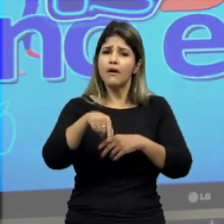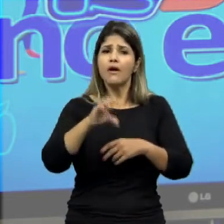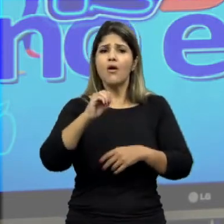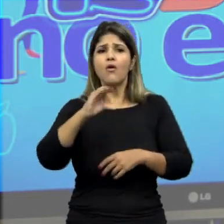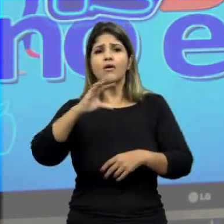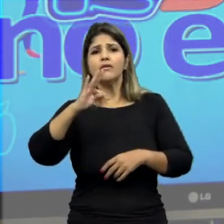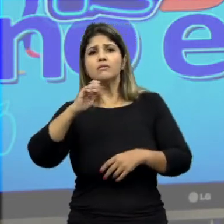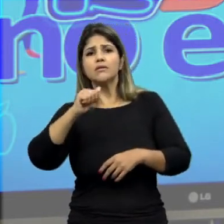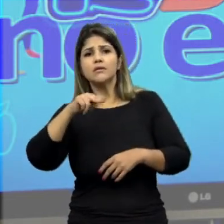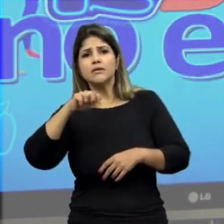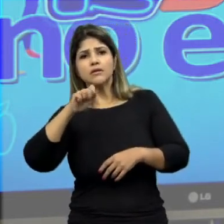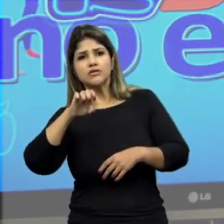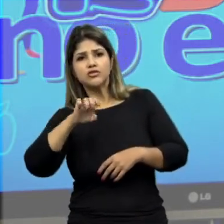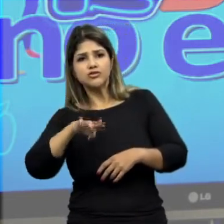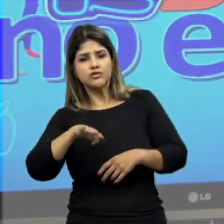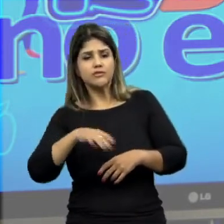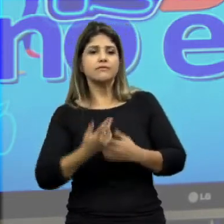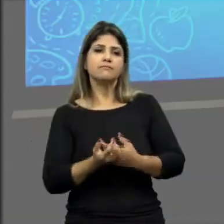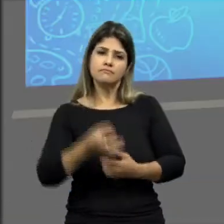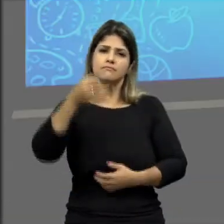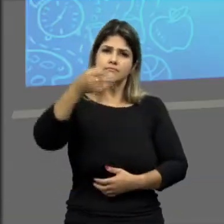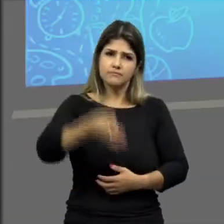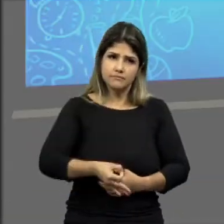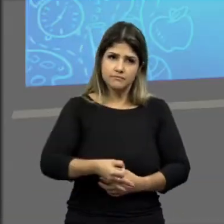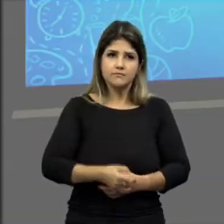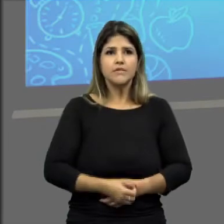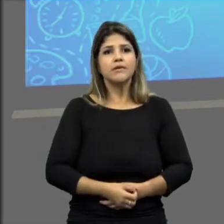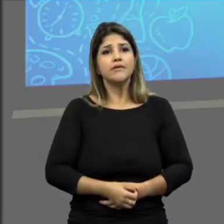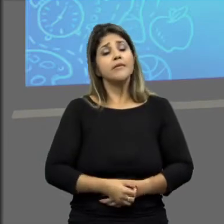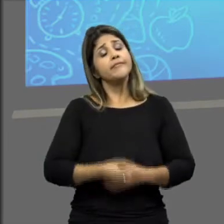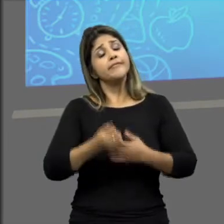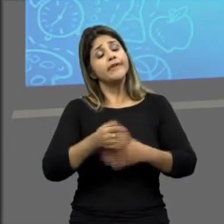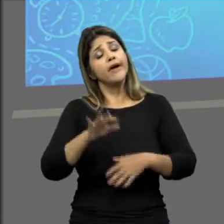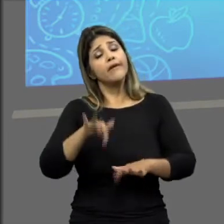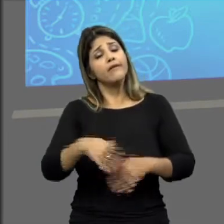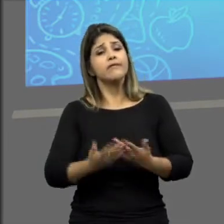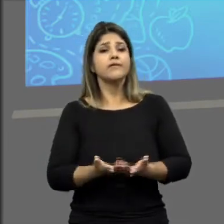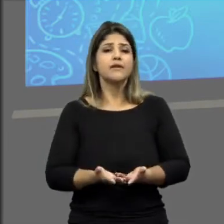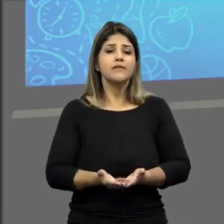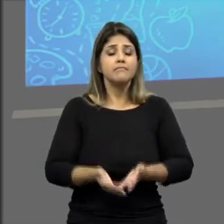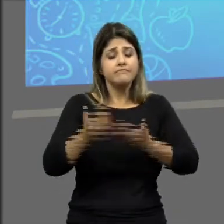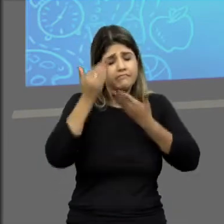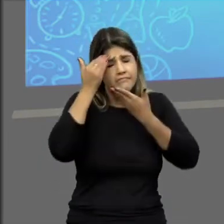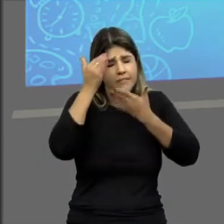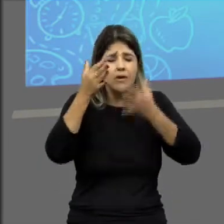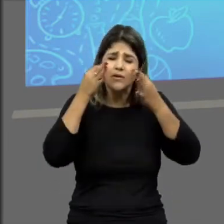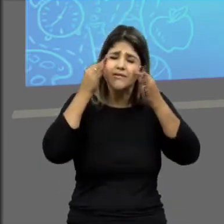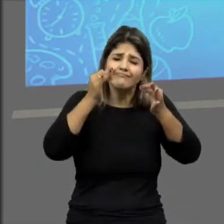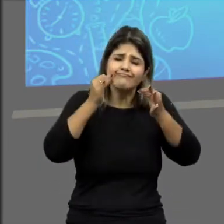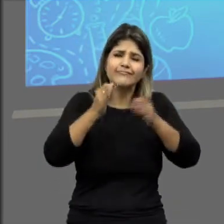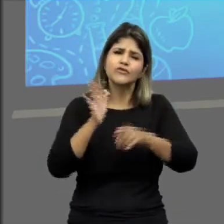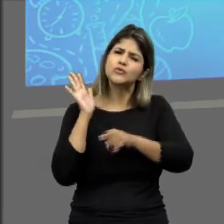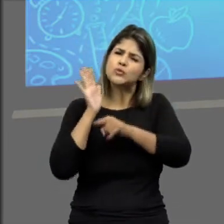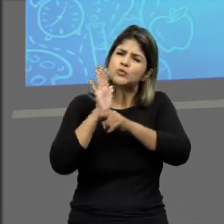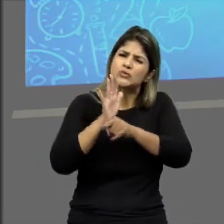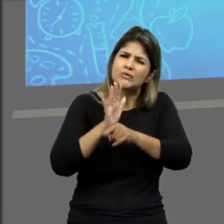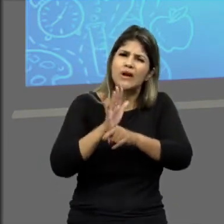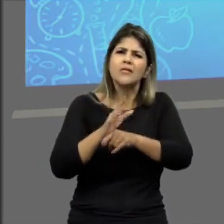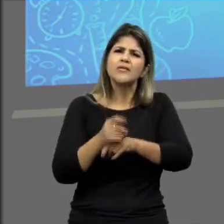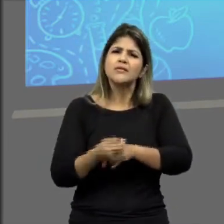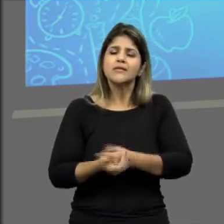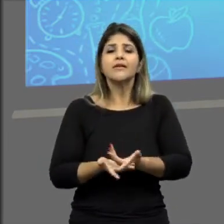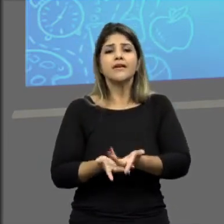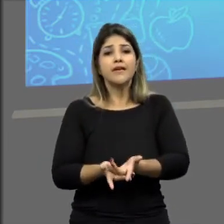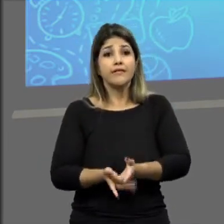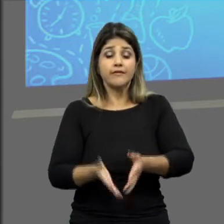maior octanagem. Então essa a alternativa correta. Bom, pessoal, eu vou ficando por aqui. Muito obrigado pela sua atenção. Espero que eu possa ter te ajudado pelo